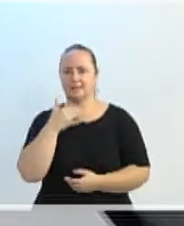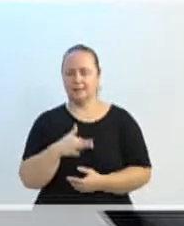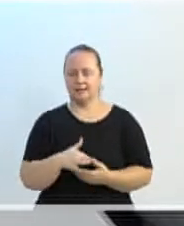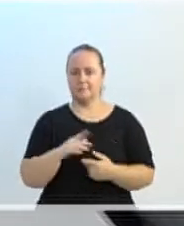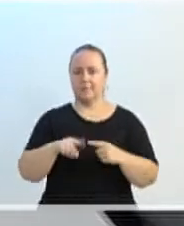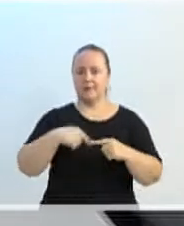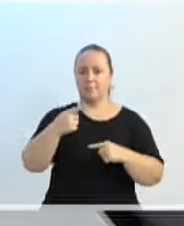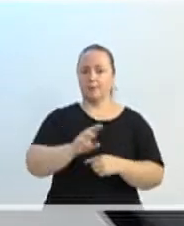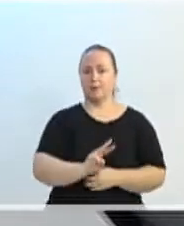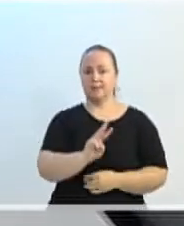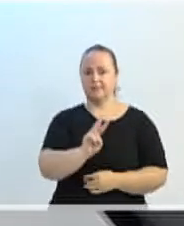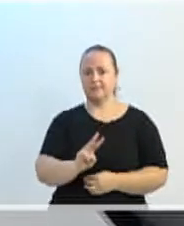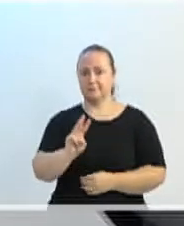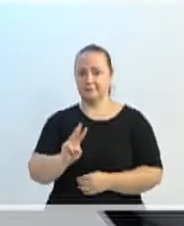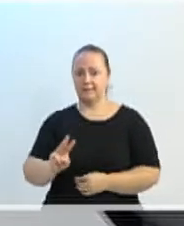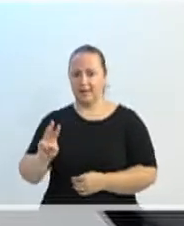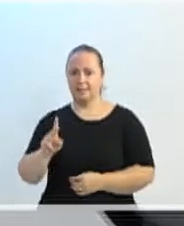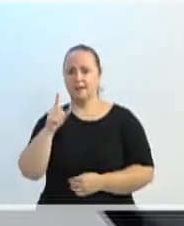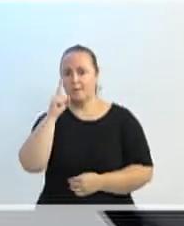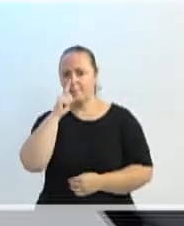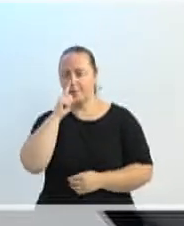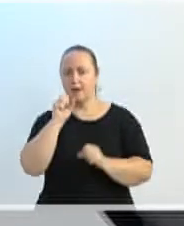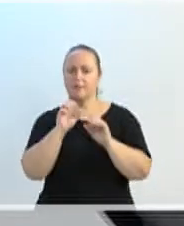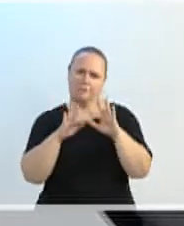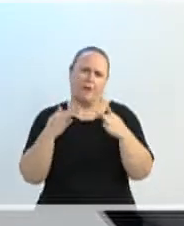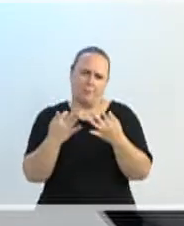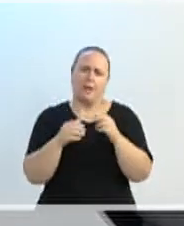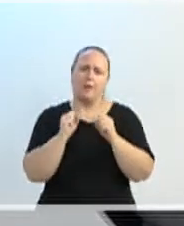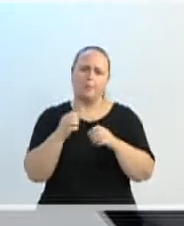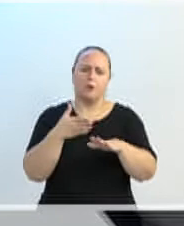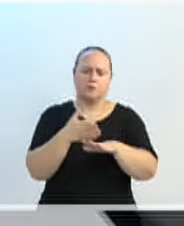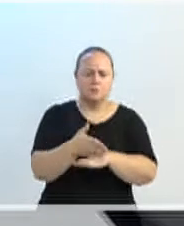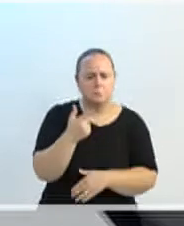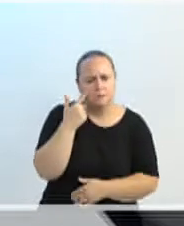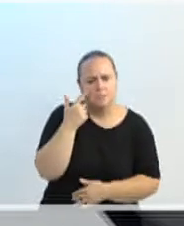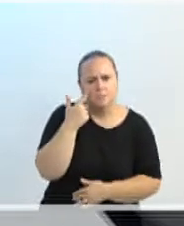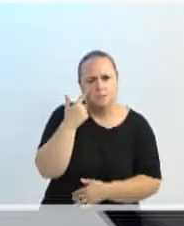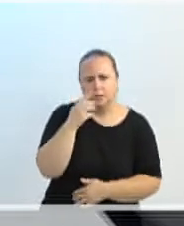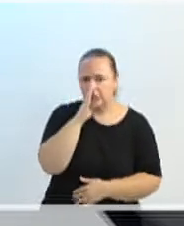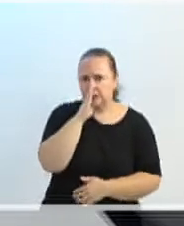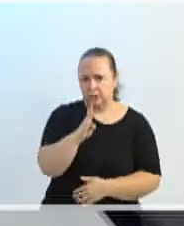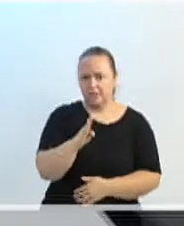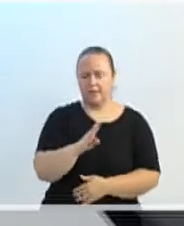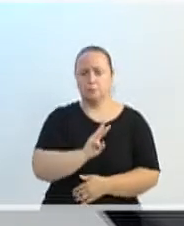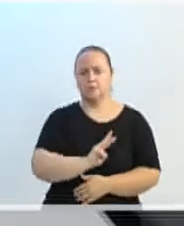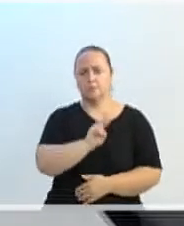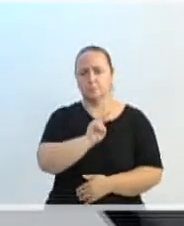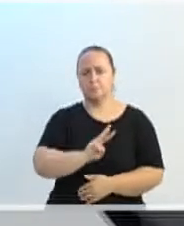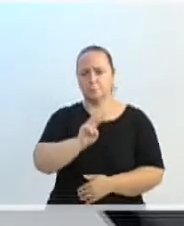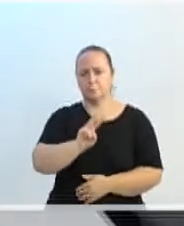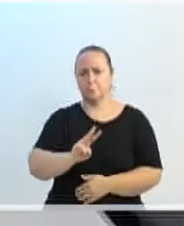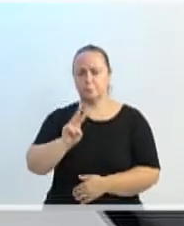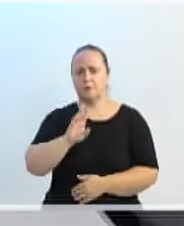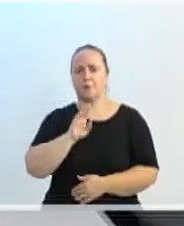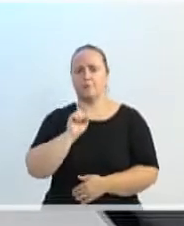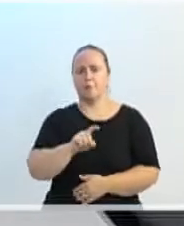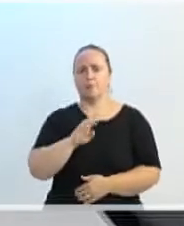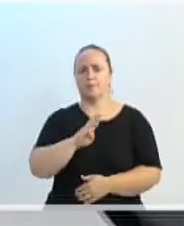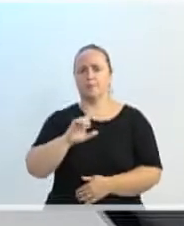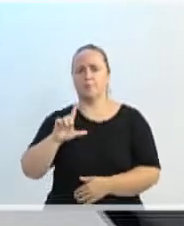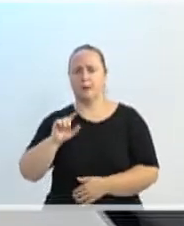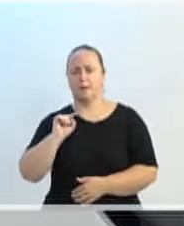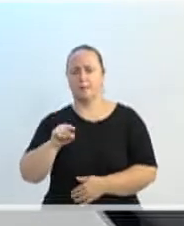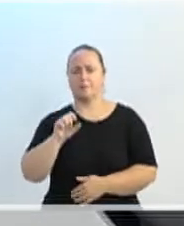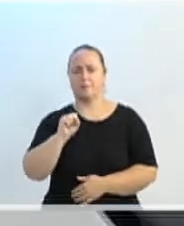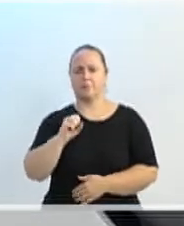Única, as famílias podem acessar de duas formas. Com o site direto, que é www.plumenal.sc.gov.br